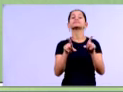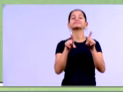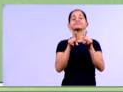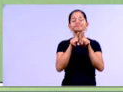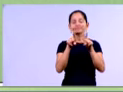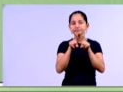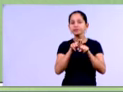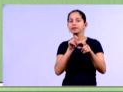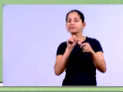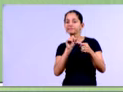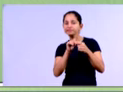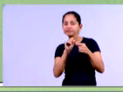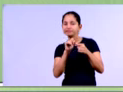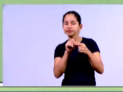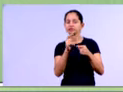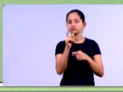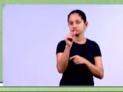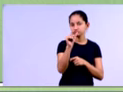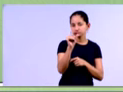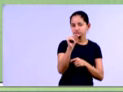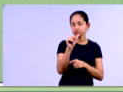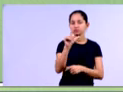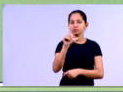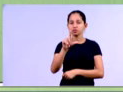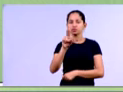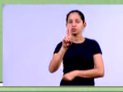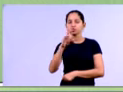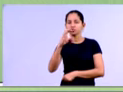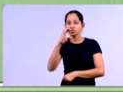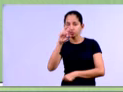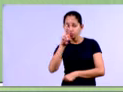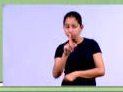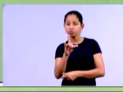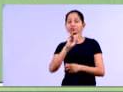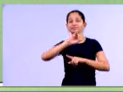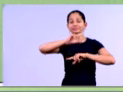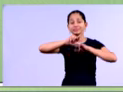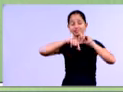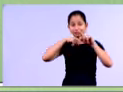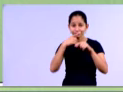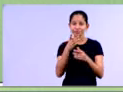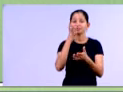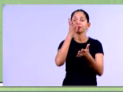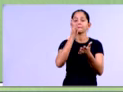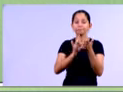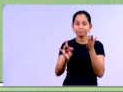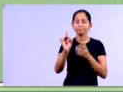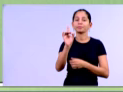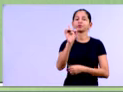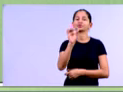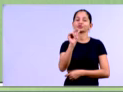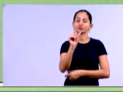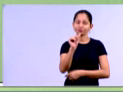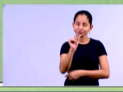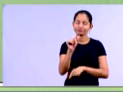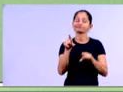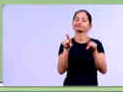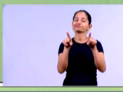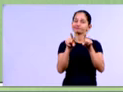formando o lucro operacional das empresas, depois vem a tributação do imposto de renda aqui, ó, aqui no caso hipotético nós colocamos 30%,